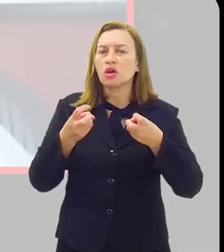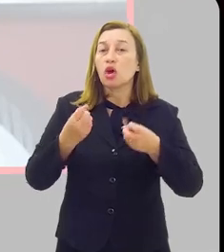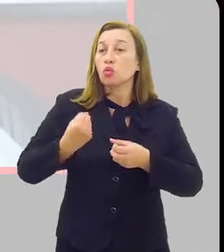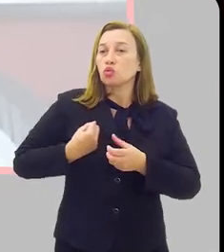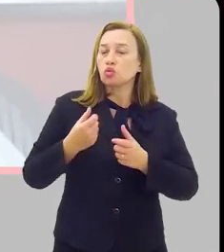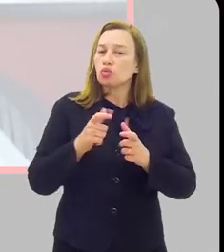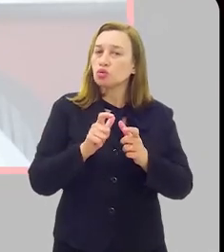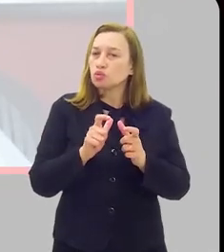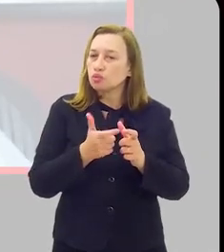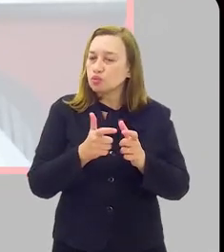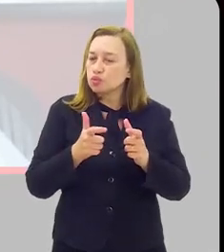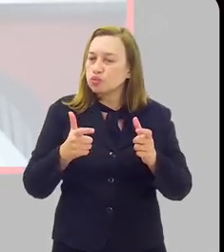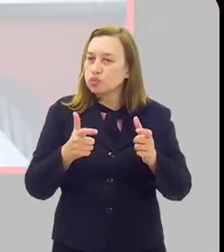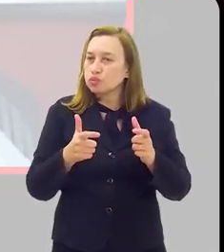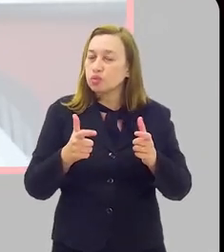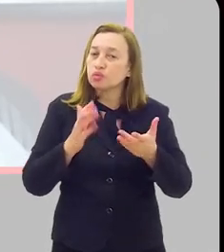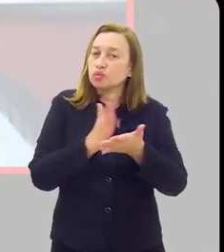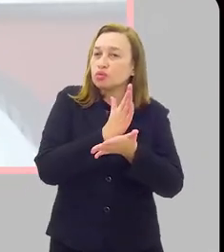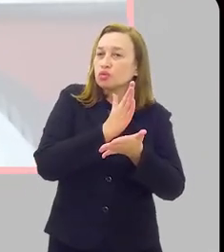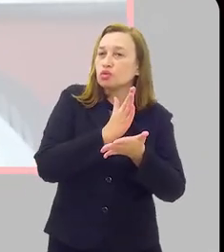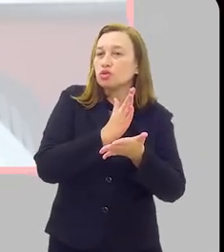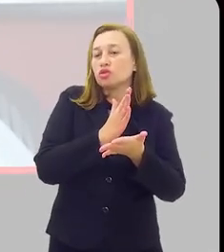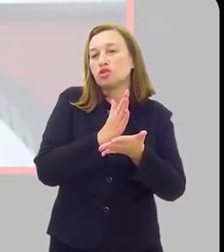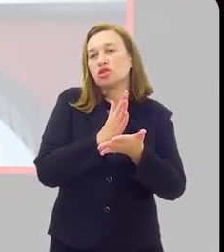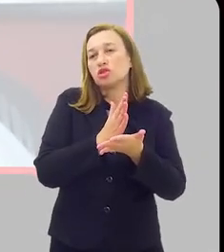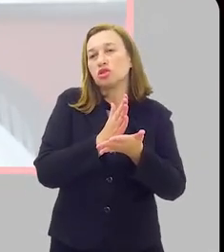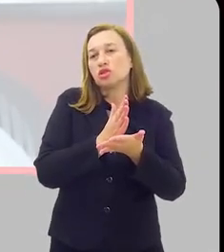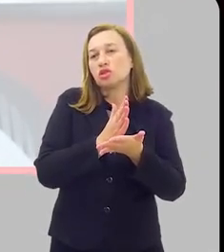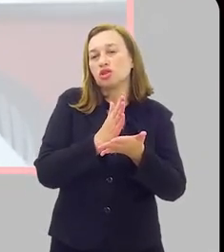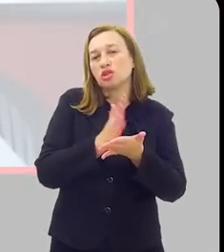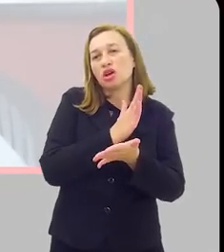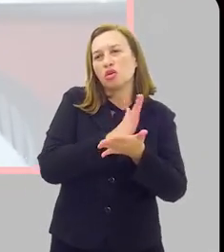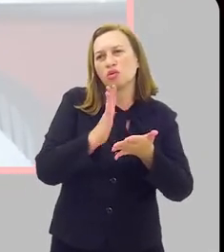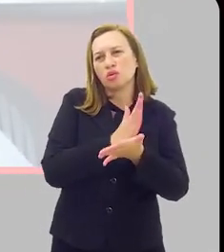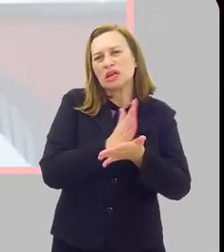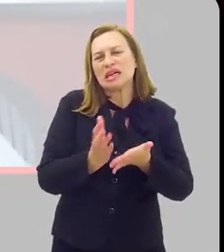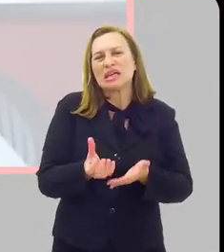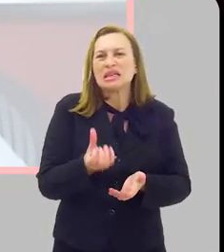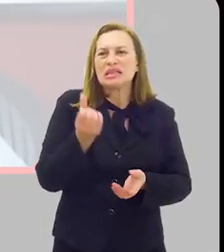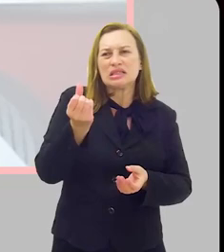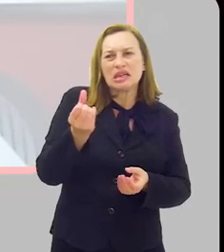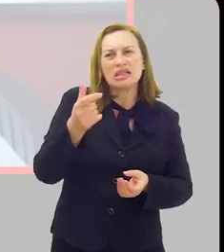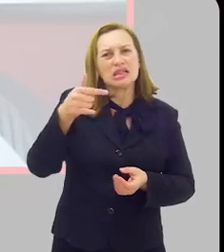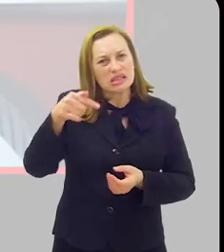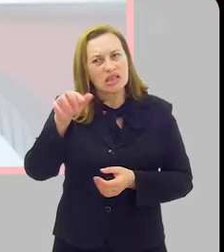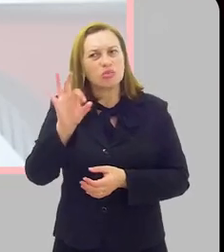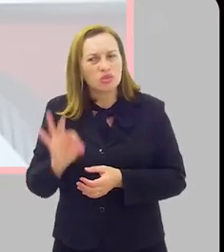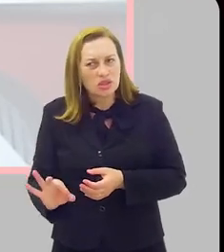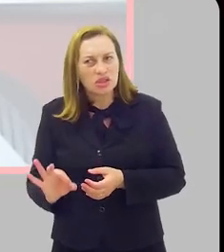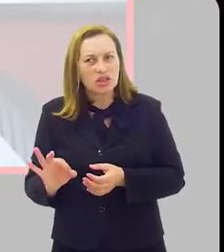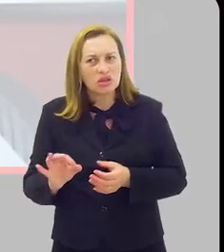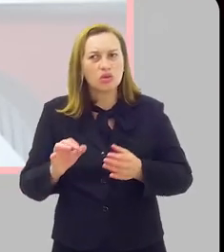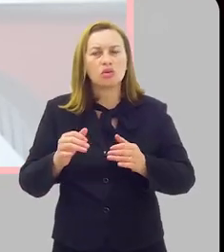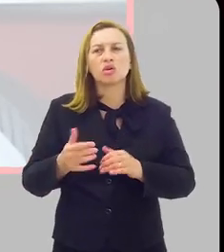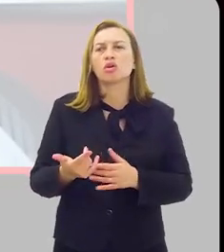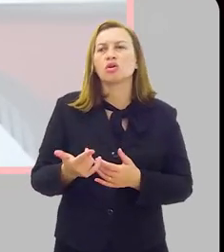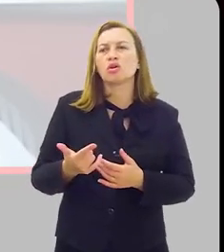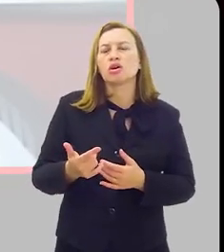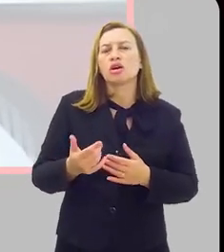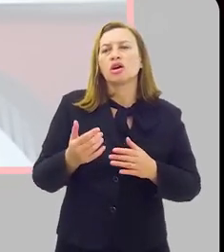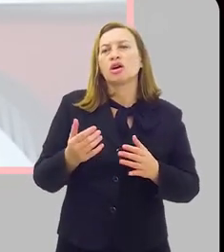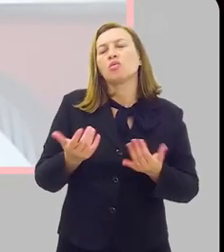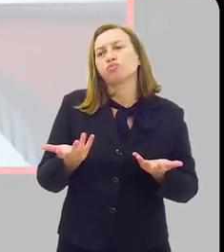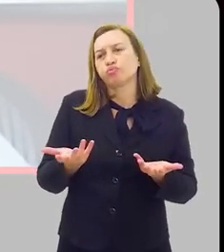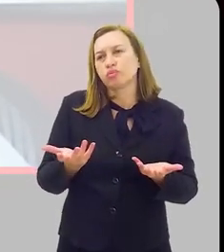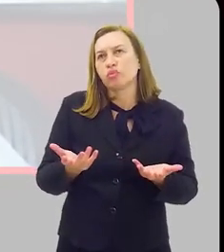realmente um aumento perceptível do número de casos que dá ordem de 6% a 7%, segundo os dados do Ministério da Saúde.